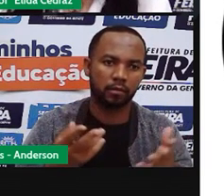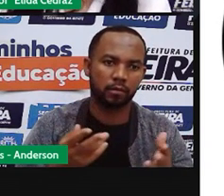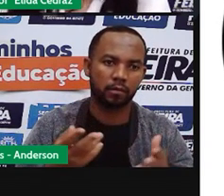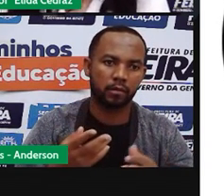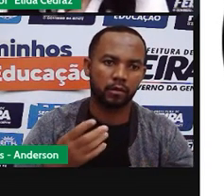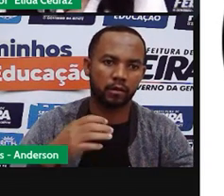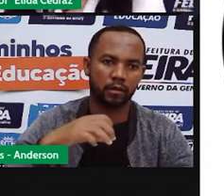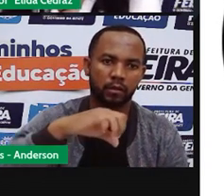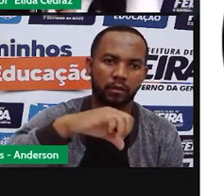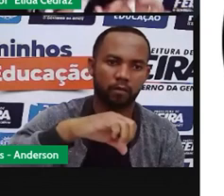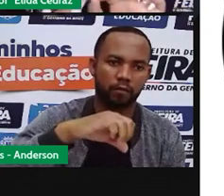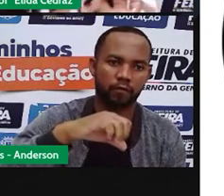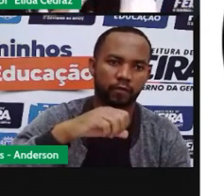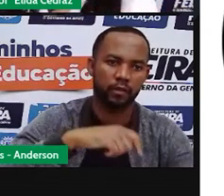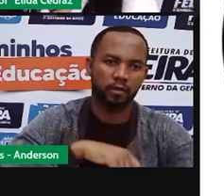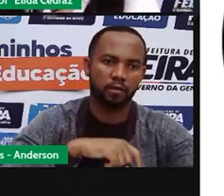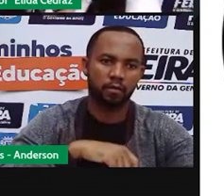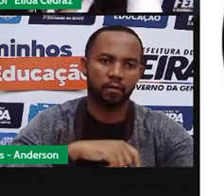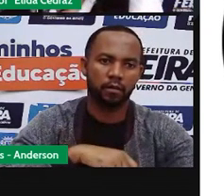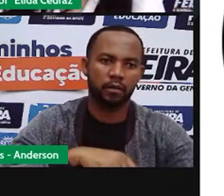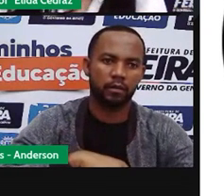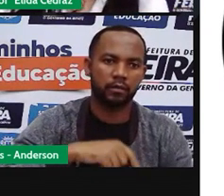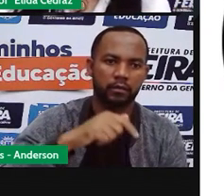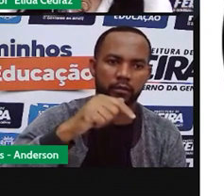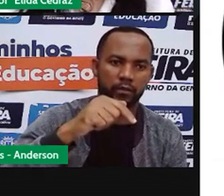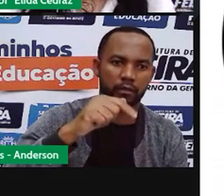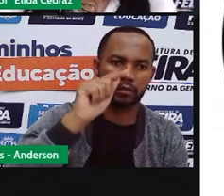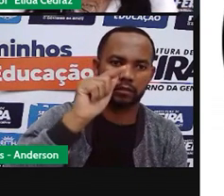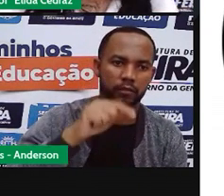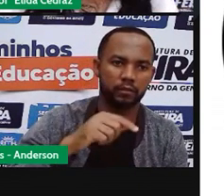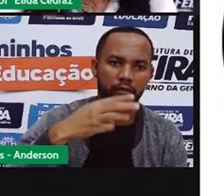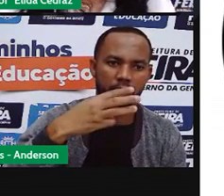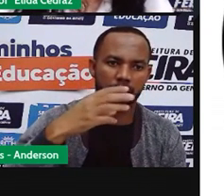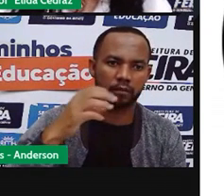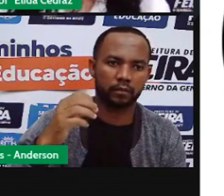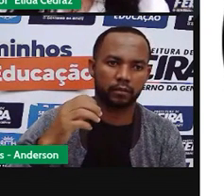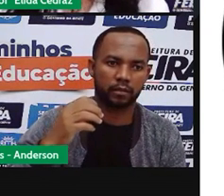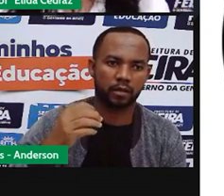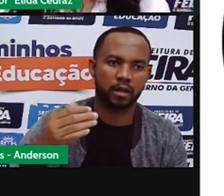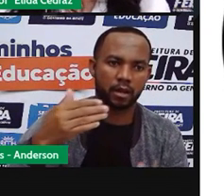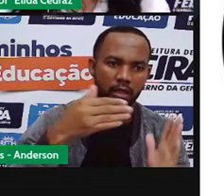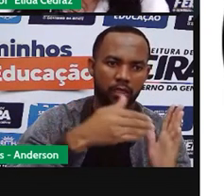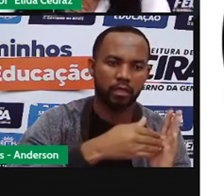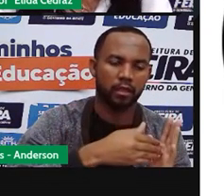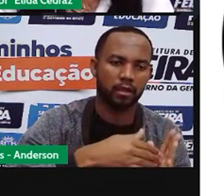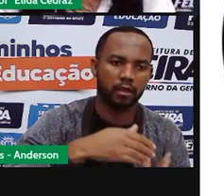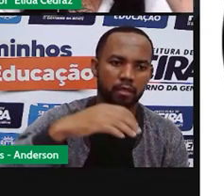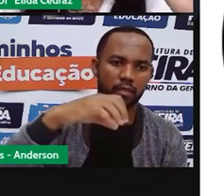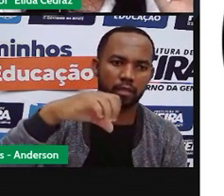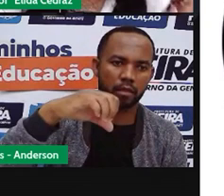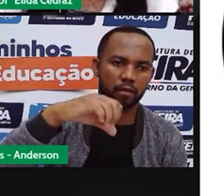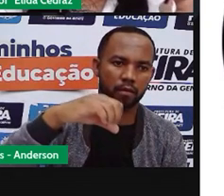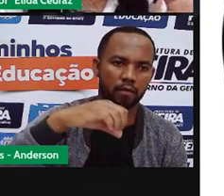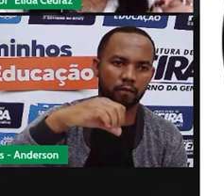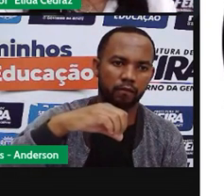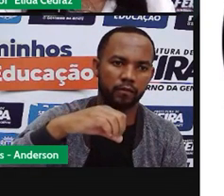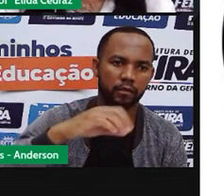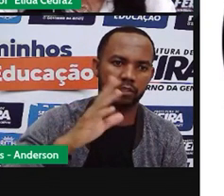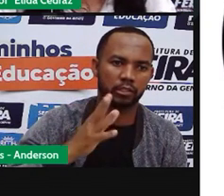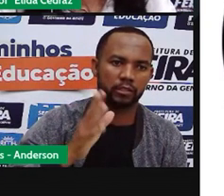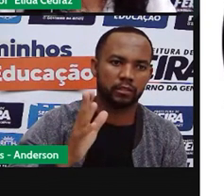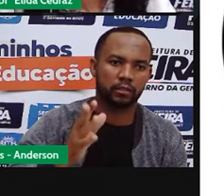nove horas de sete e trinta até as nove e passou já uma